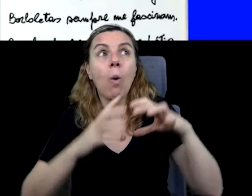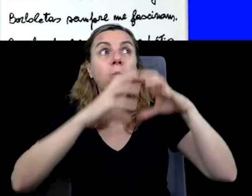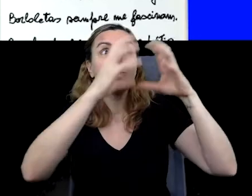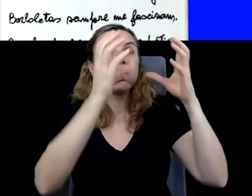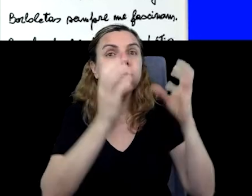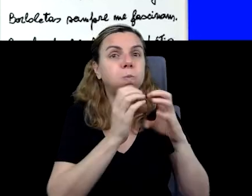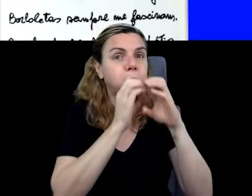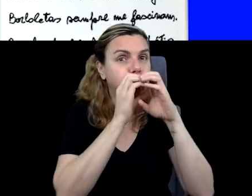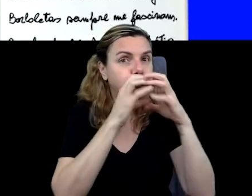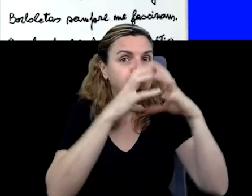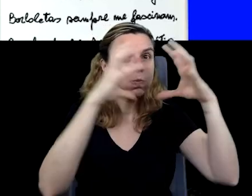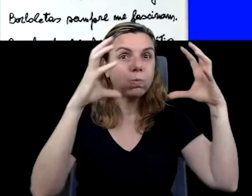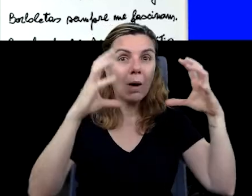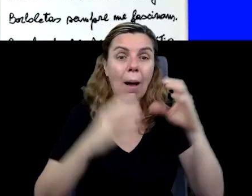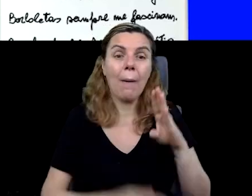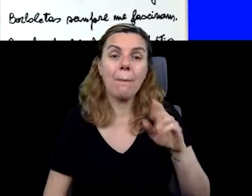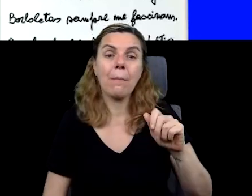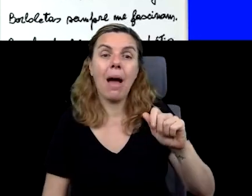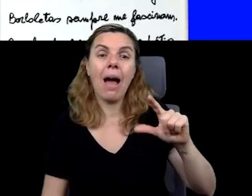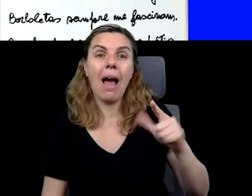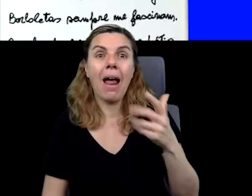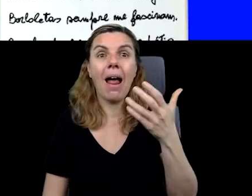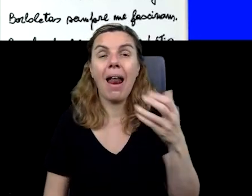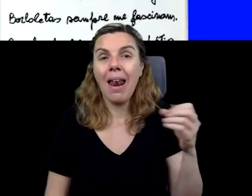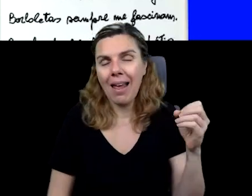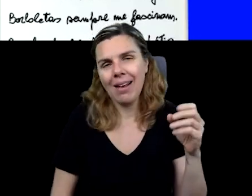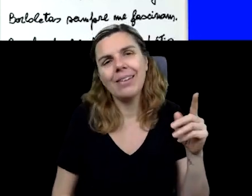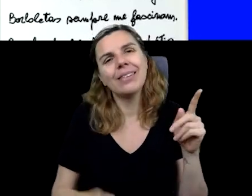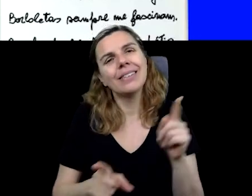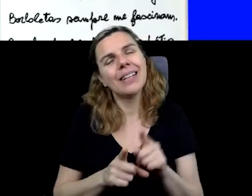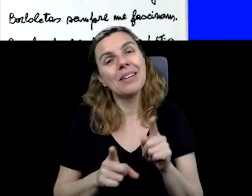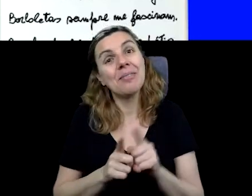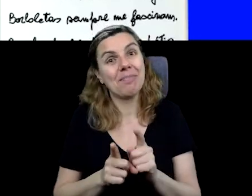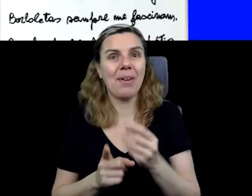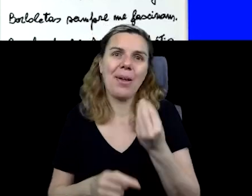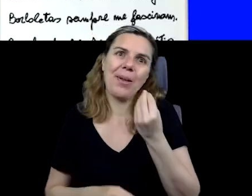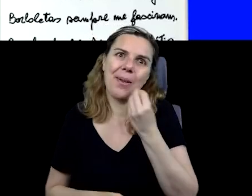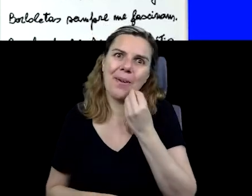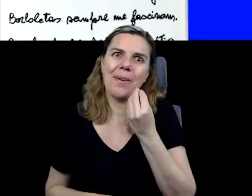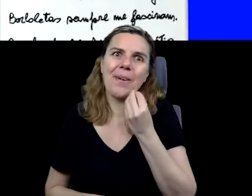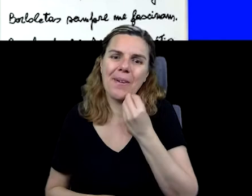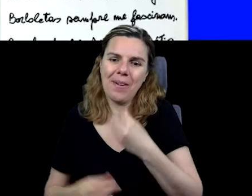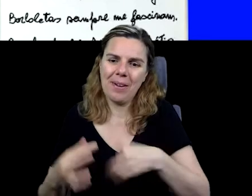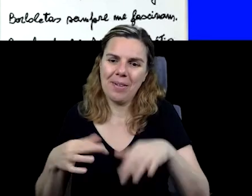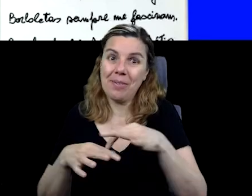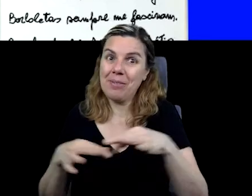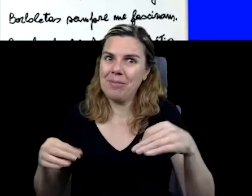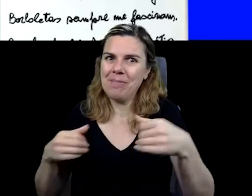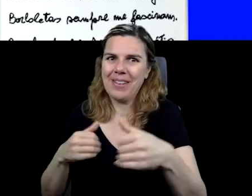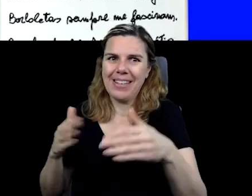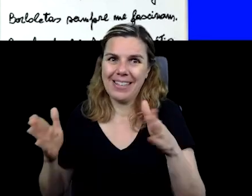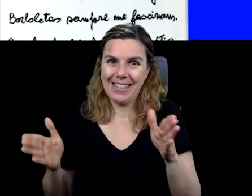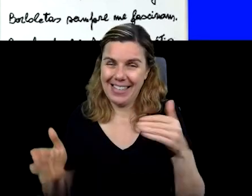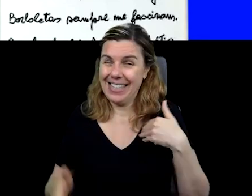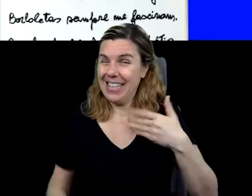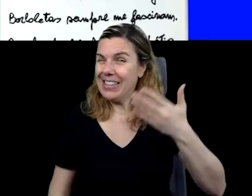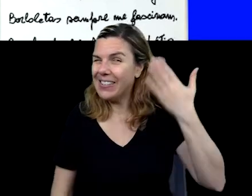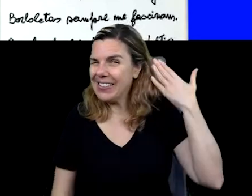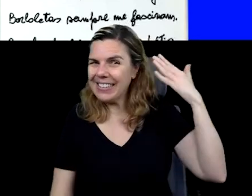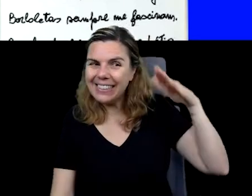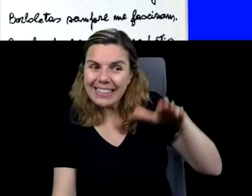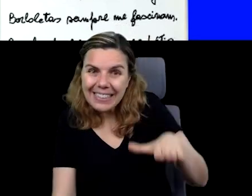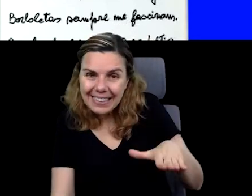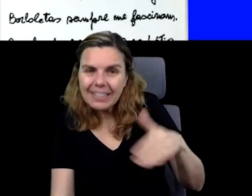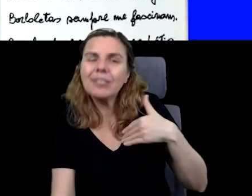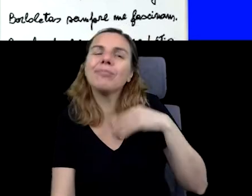E não tem como pensar nessa data e não lembrar dos presentes. Quando eu era criança, eu me lembro que,